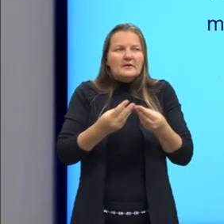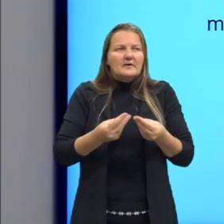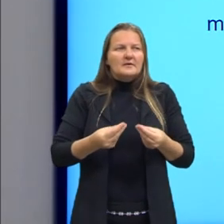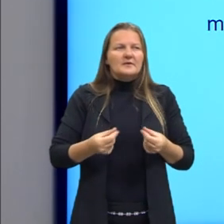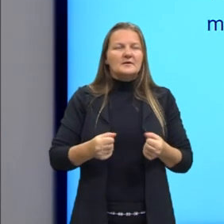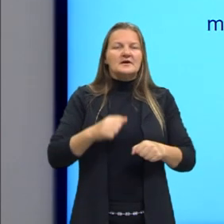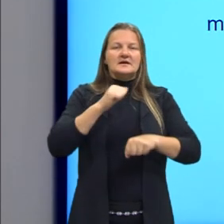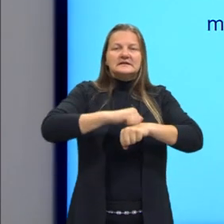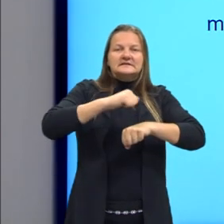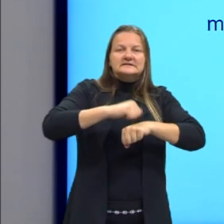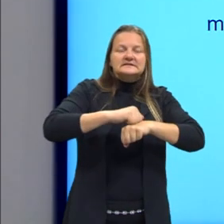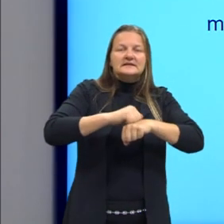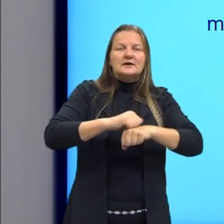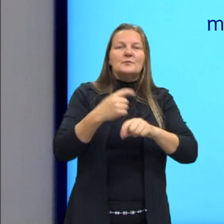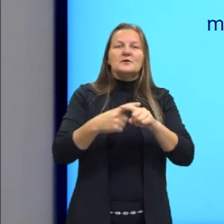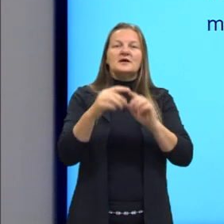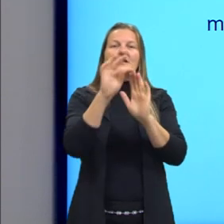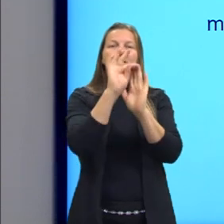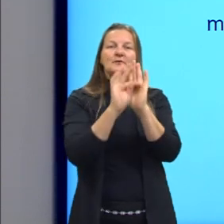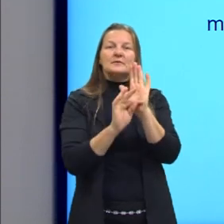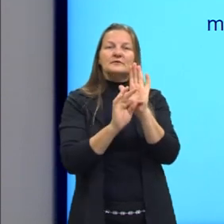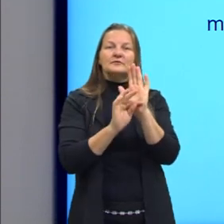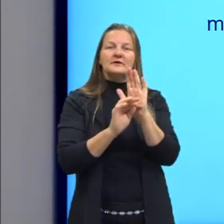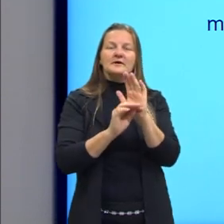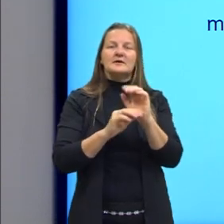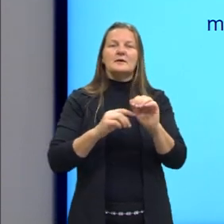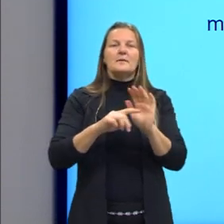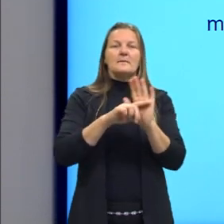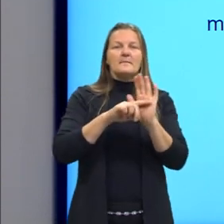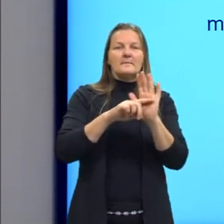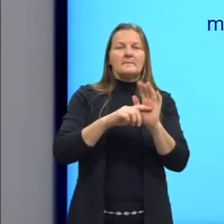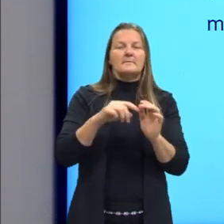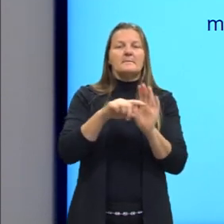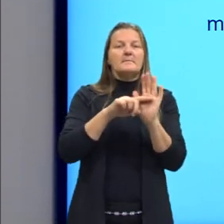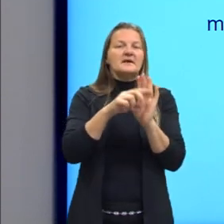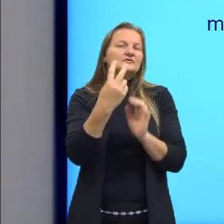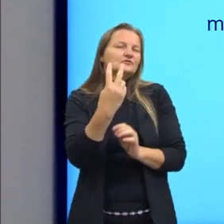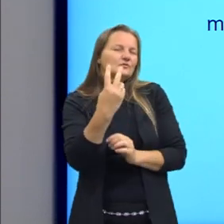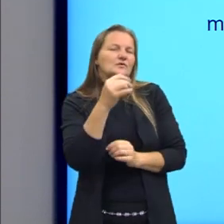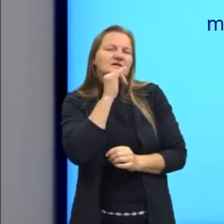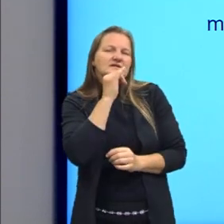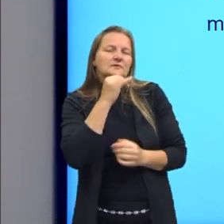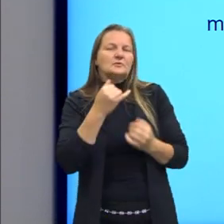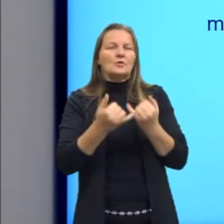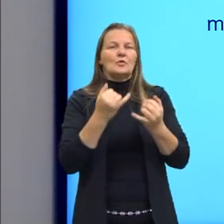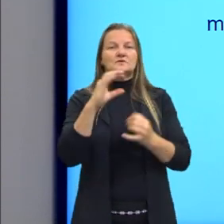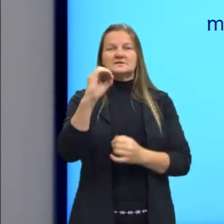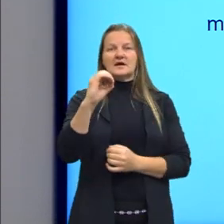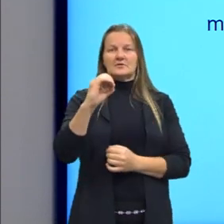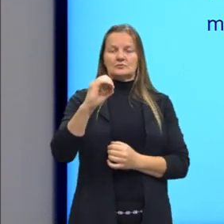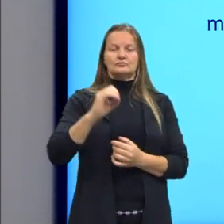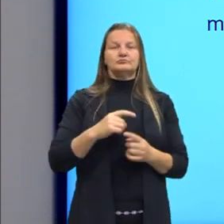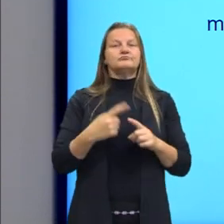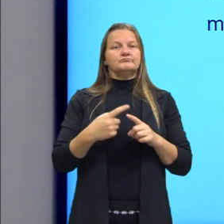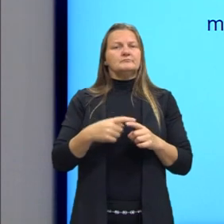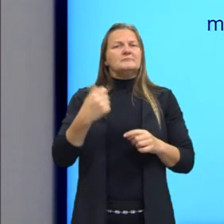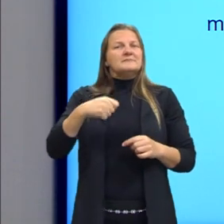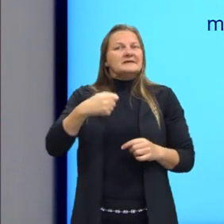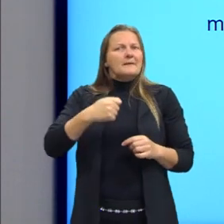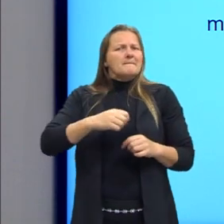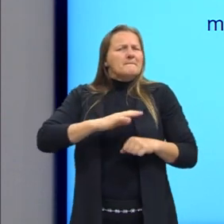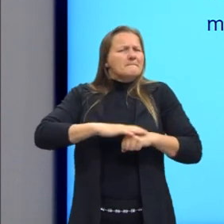vai ser uma temperatura mais baixa que vai congelar aquela água. Então, se está fazendo menos dois ou zero graus, vai precisar de